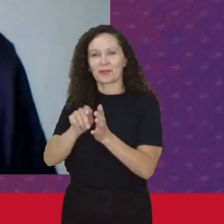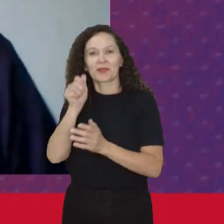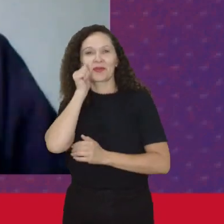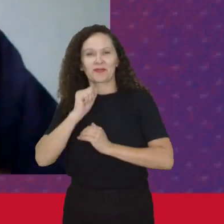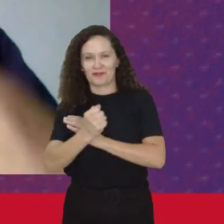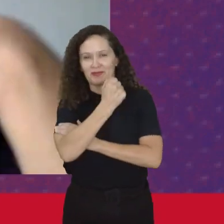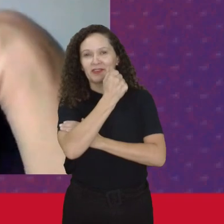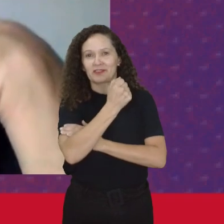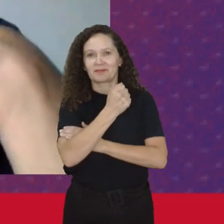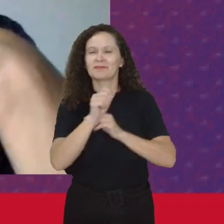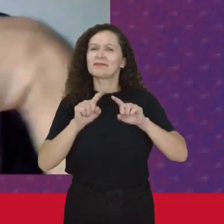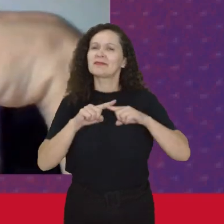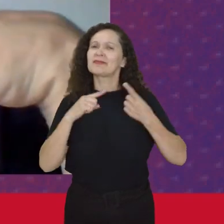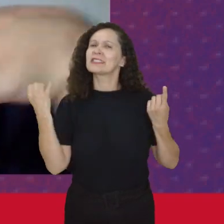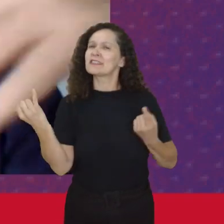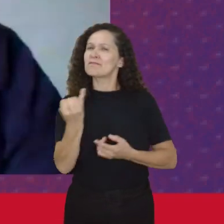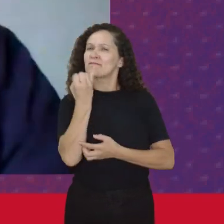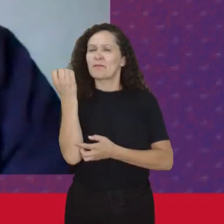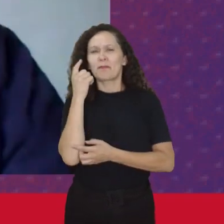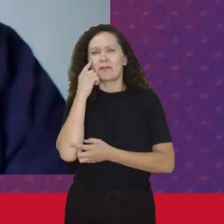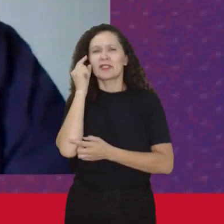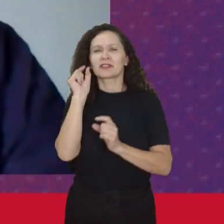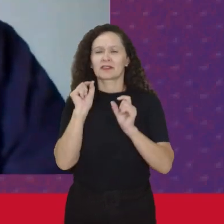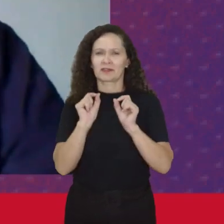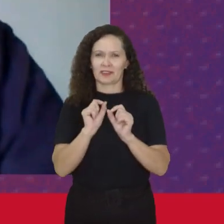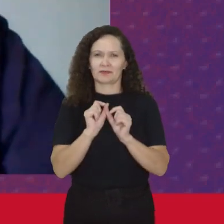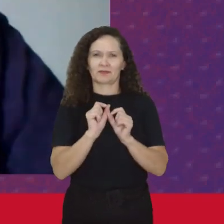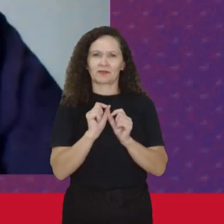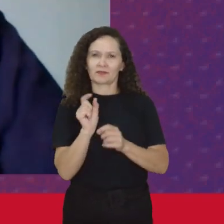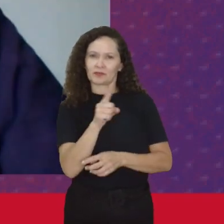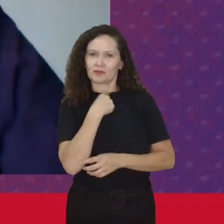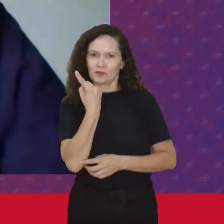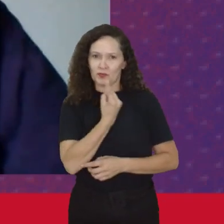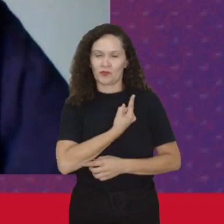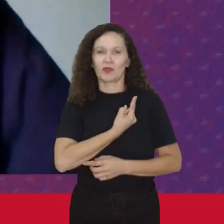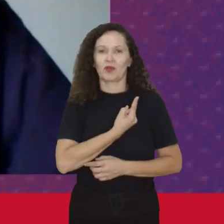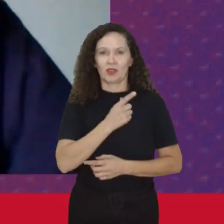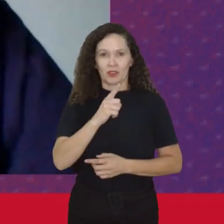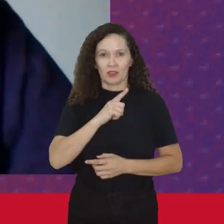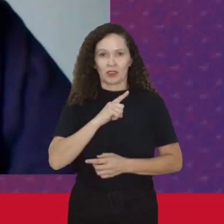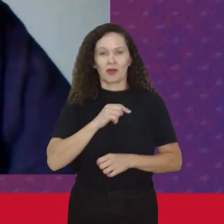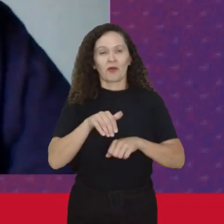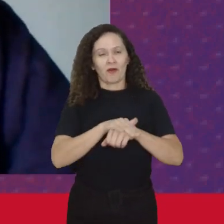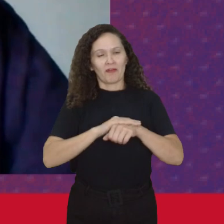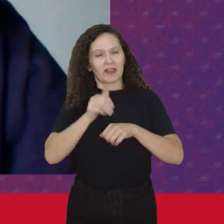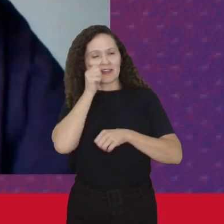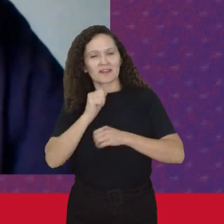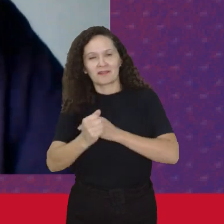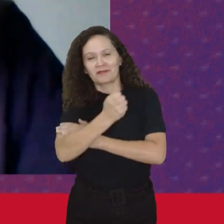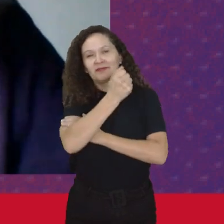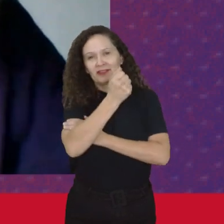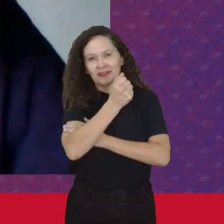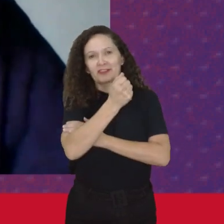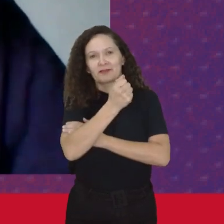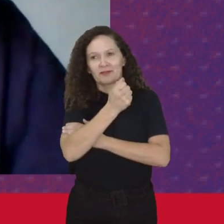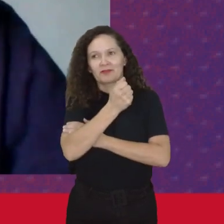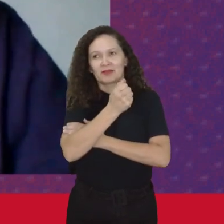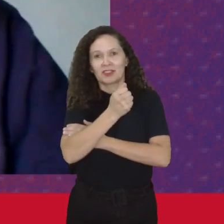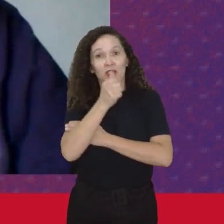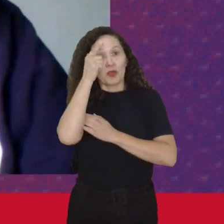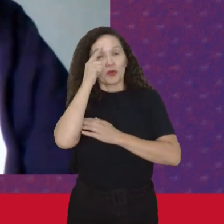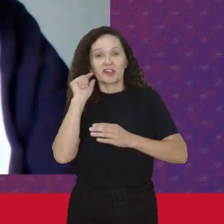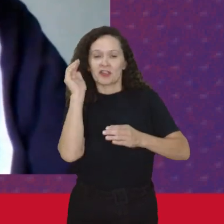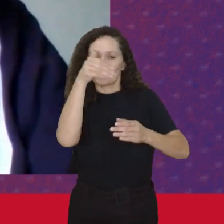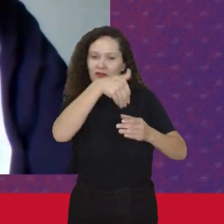Mais Importante Pensar Aqui Que Nós temos A gente fala Muito do feminismo Até a conquista Do voto